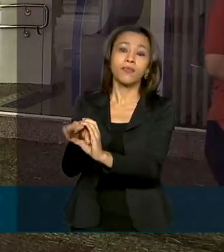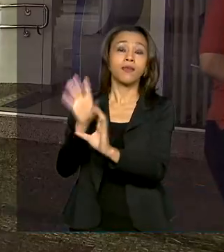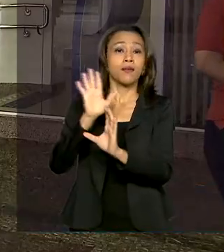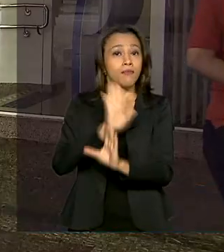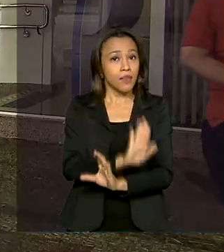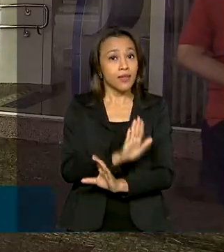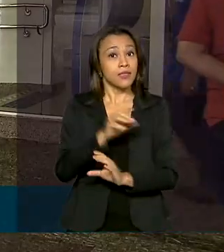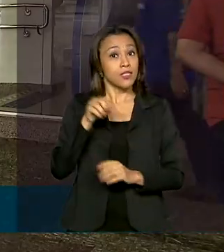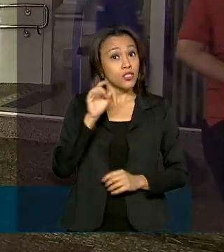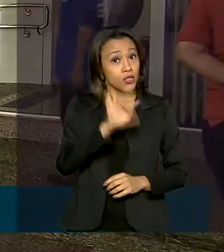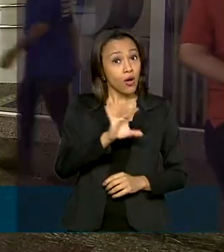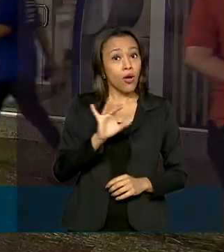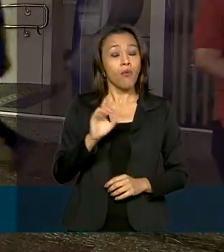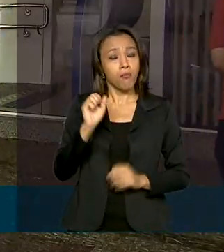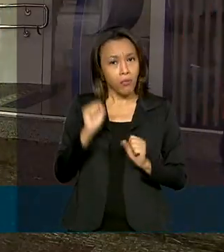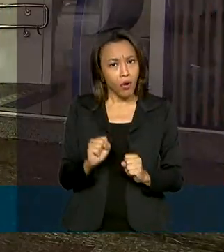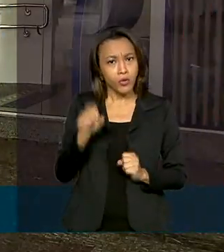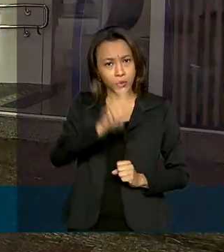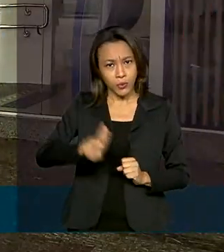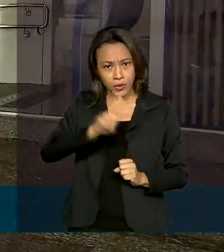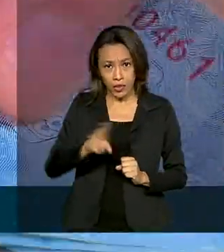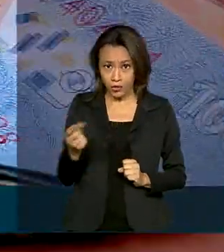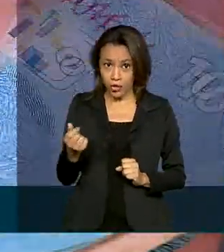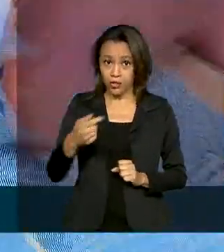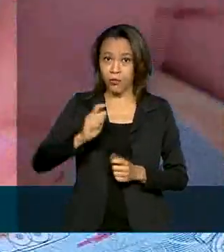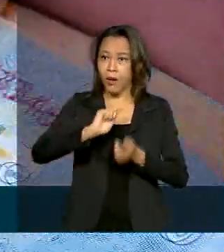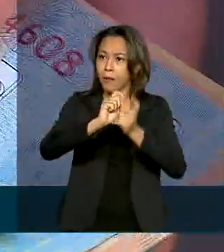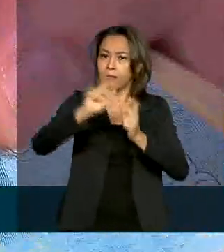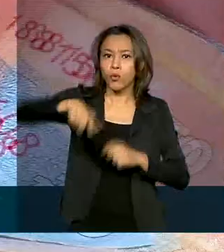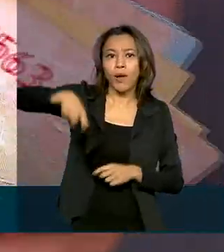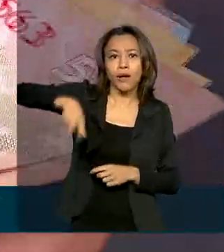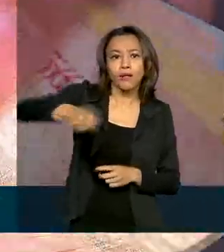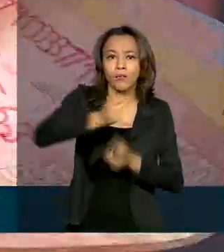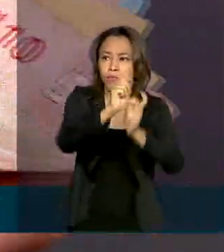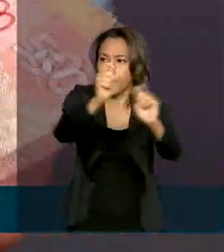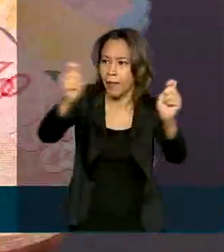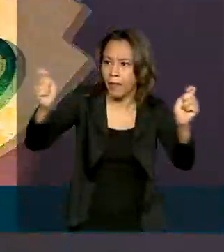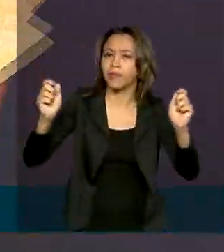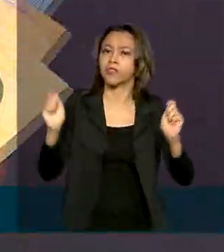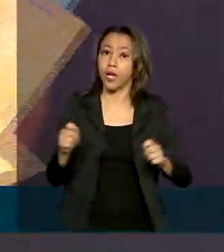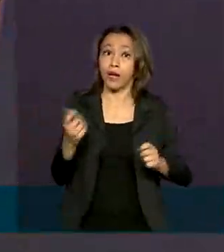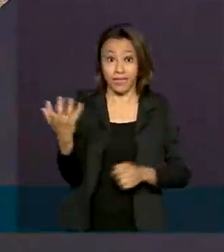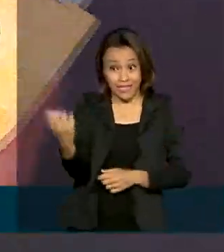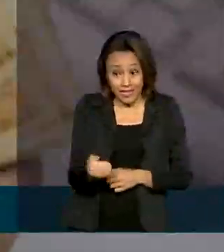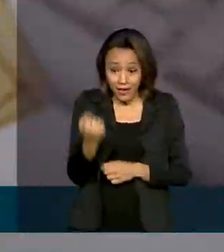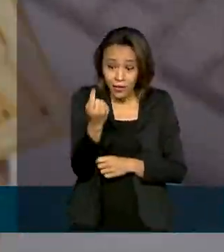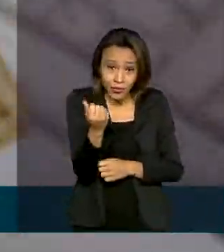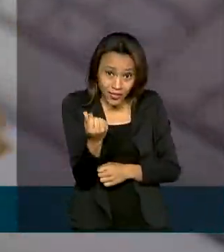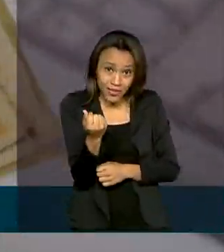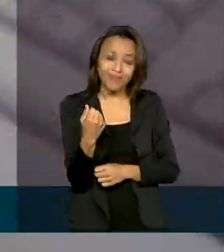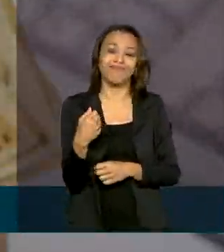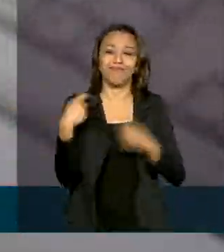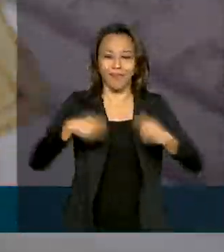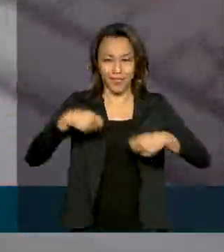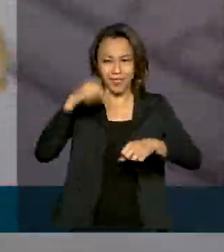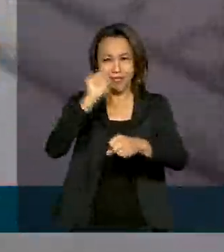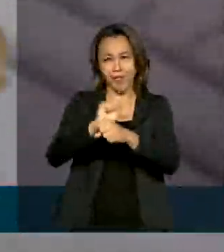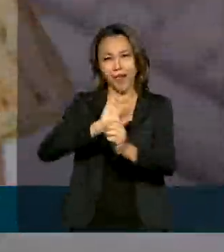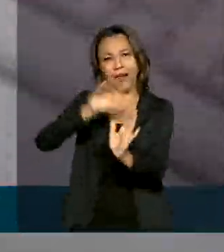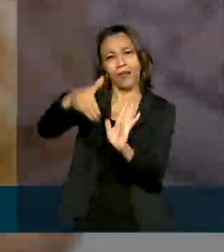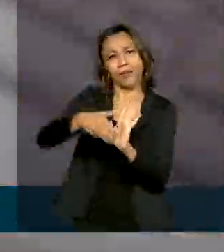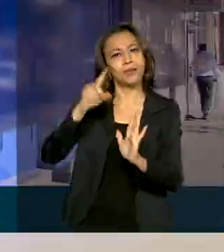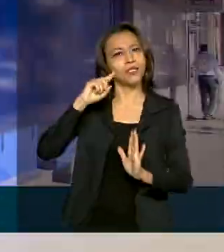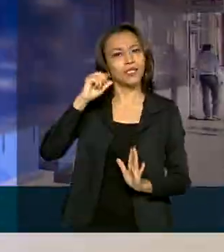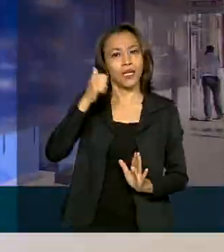momento ele só poderá ser usado em forma de débito. Para fazer o saque em dinheiro, é preciso esperar até o dia 14 de